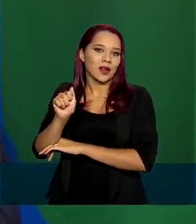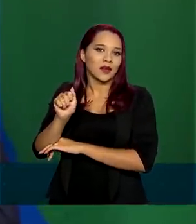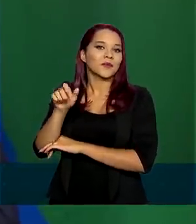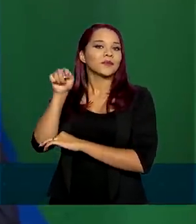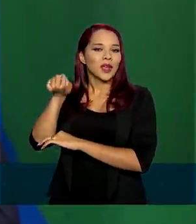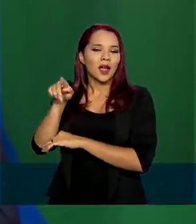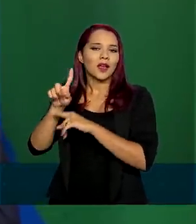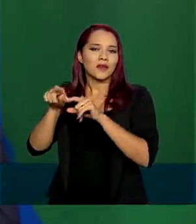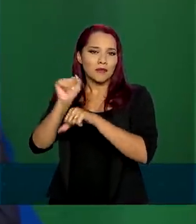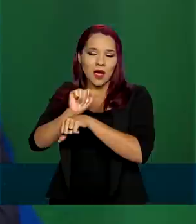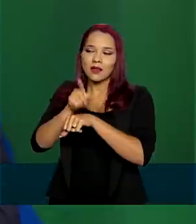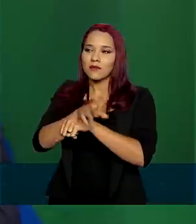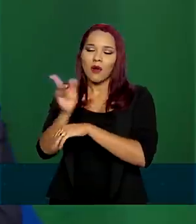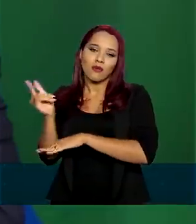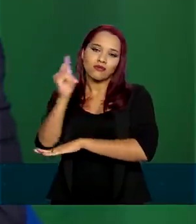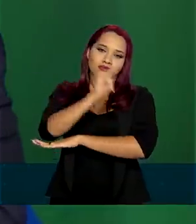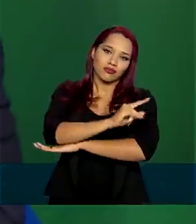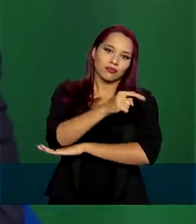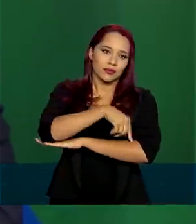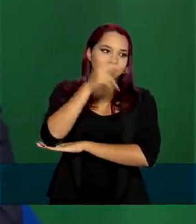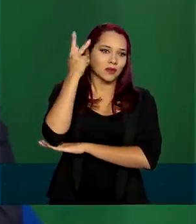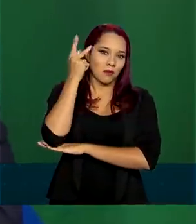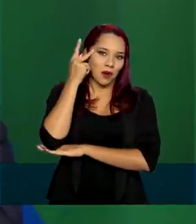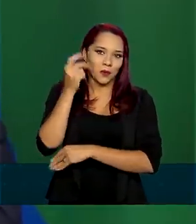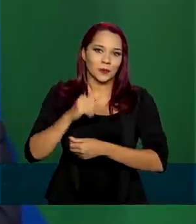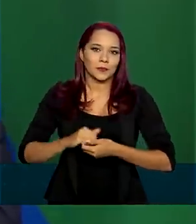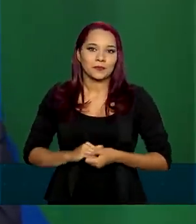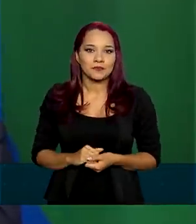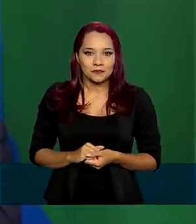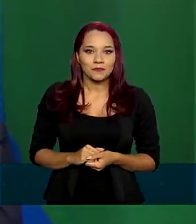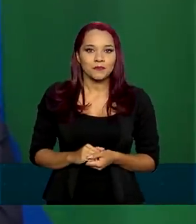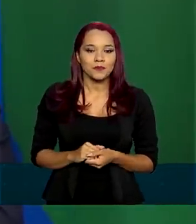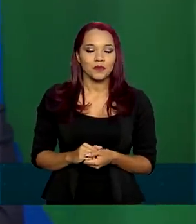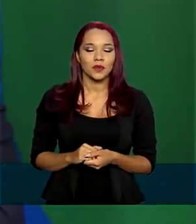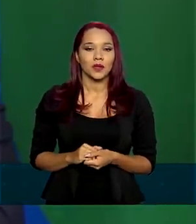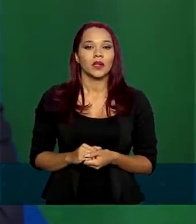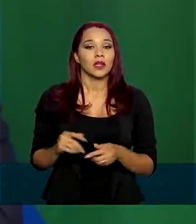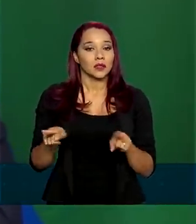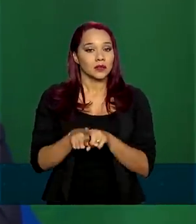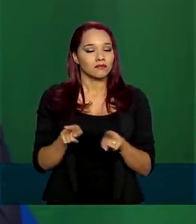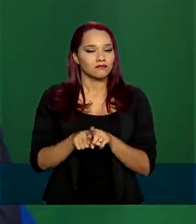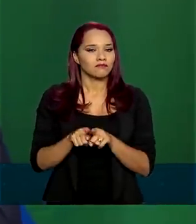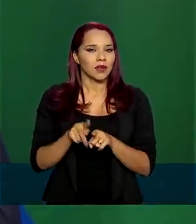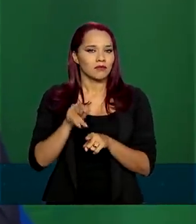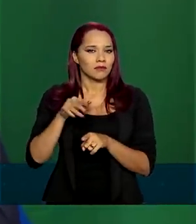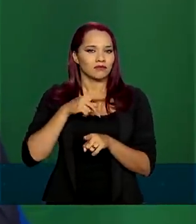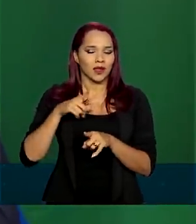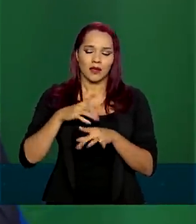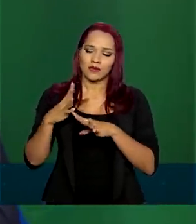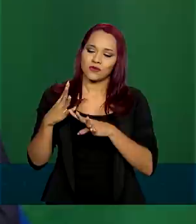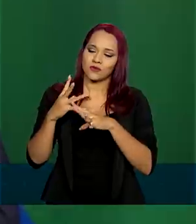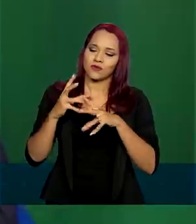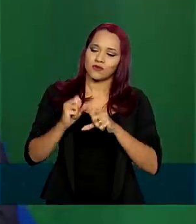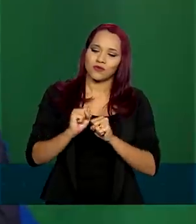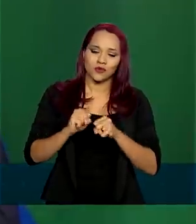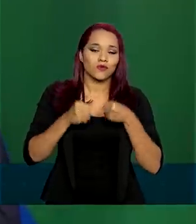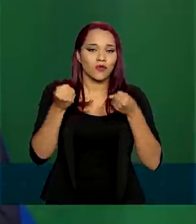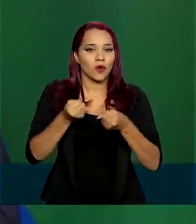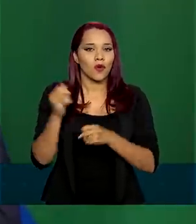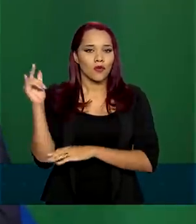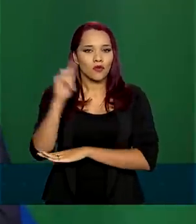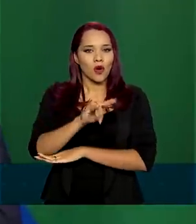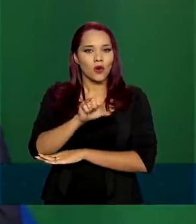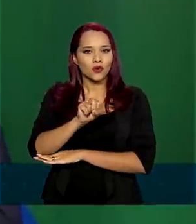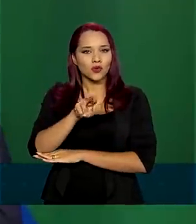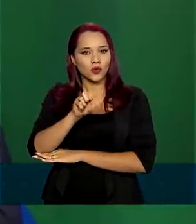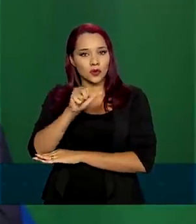chegando até Guarulhos. A gente vai ter também, somando esse esforço, voos da Suzano, que também